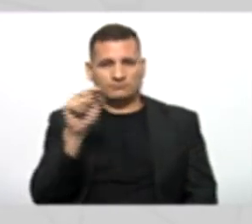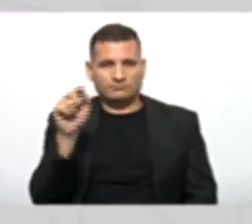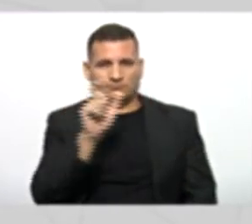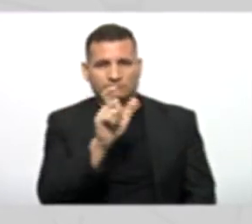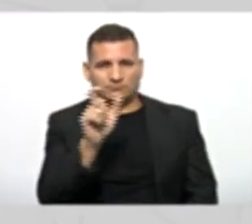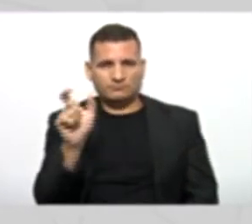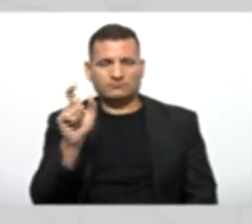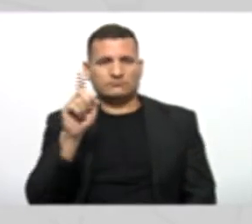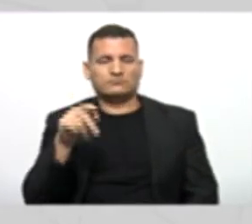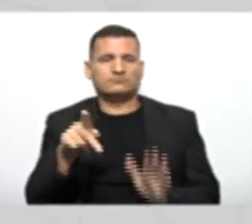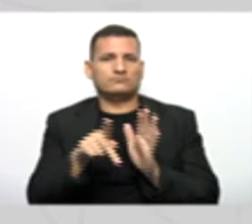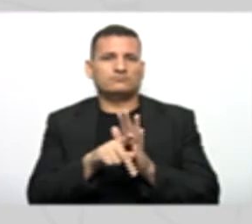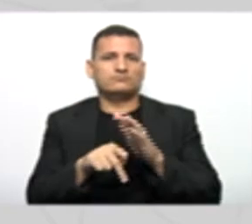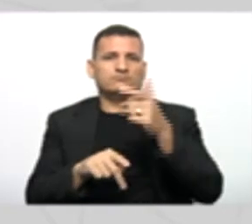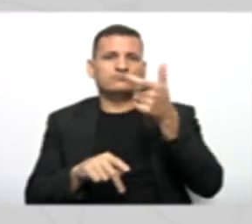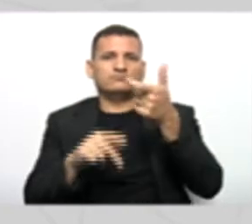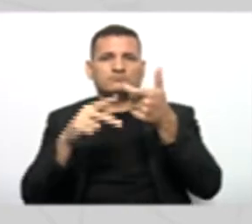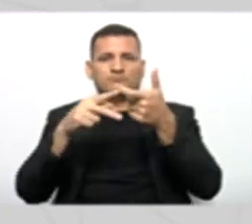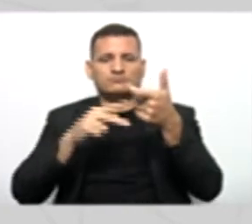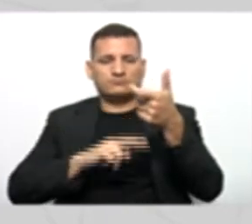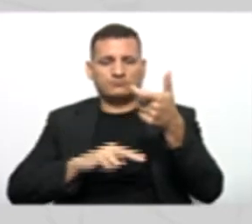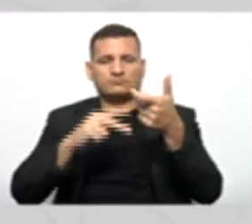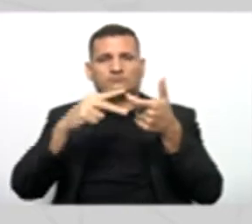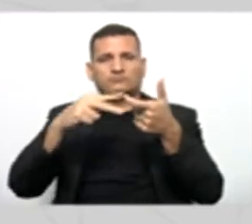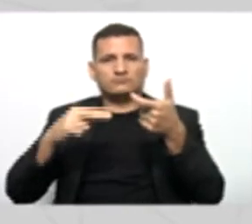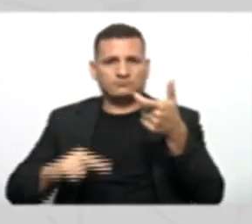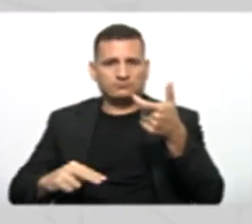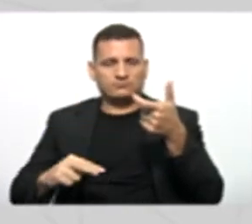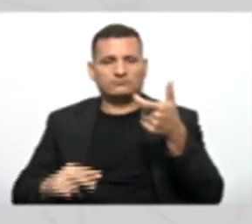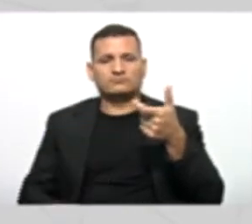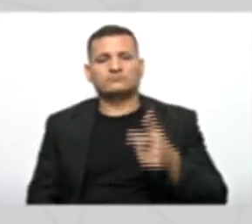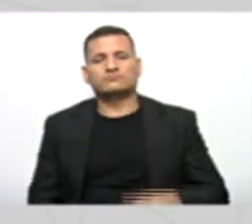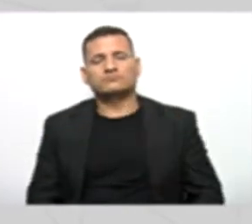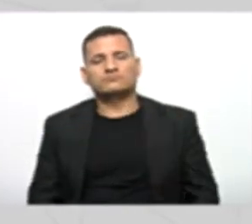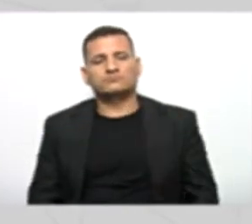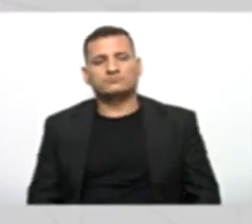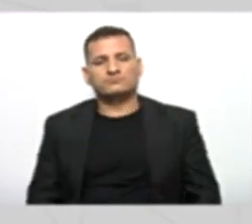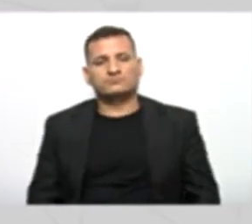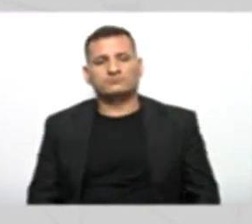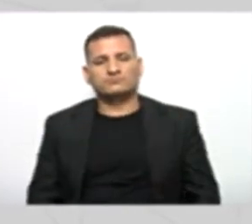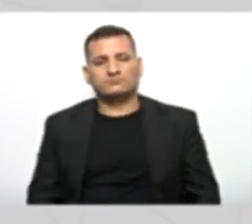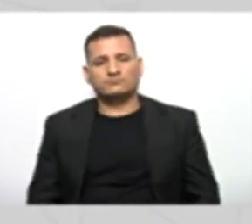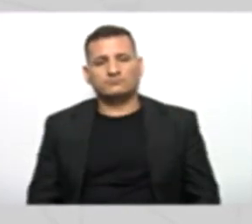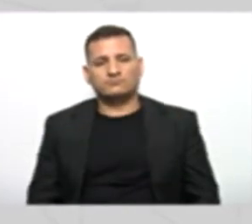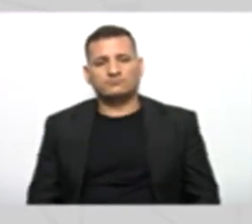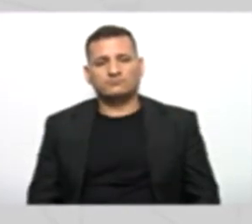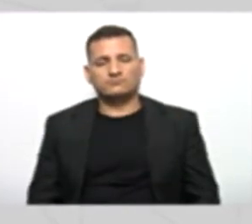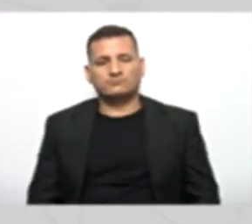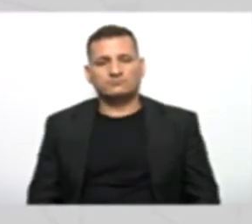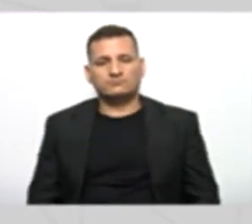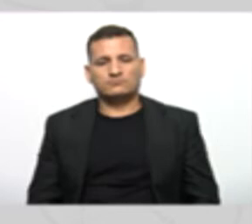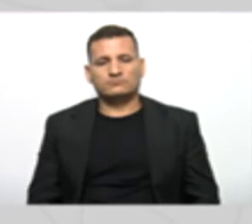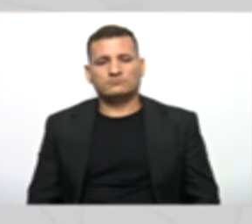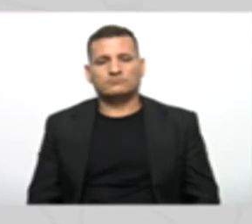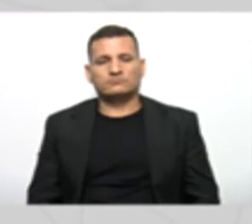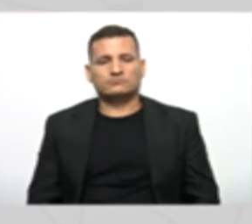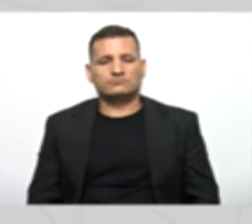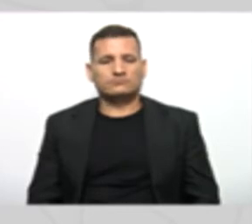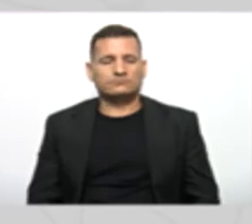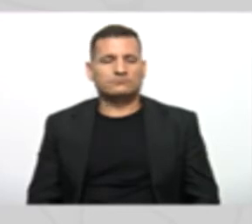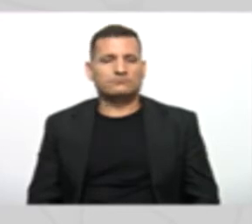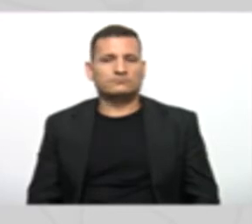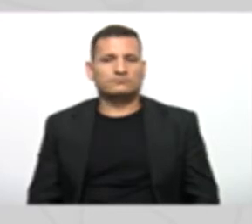Herdadas Da nossa classe Pessoa Certo Que tem as características em comum Da pessoa física E da